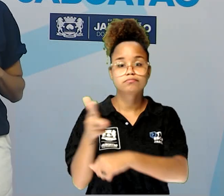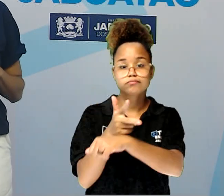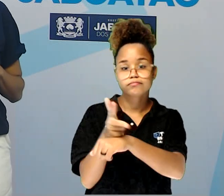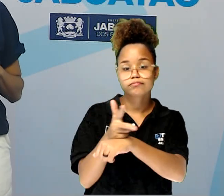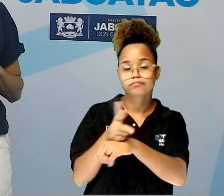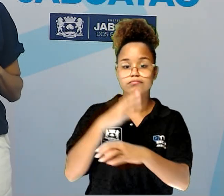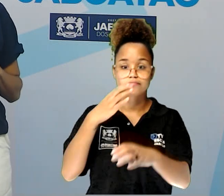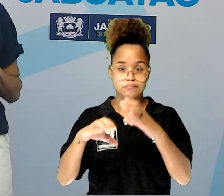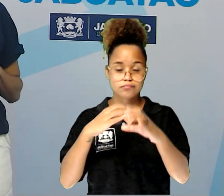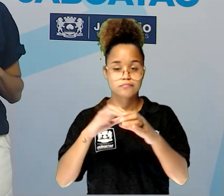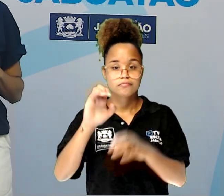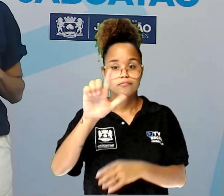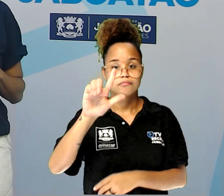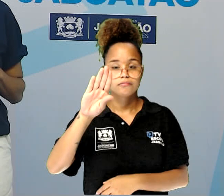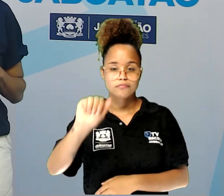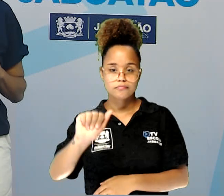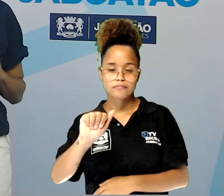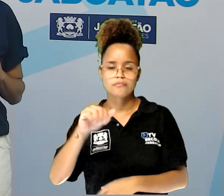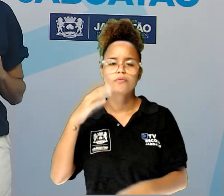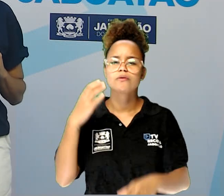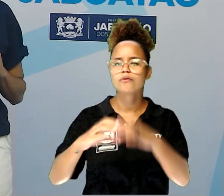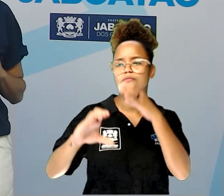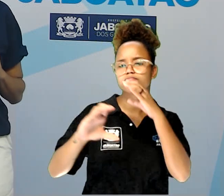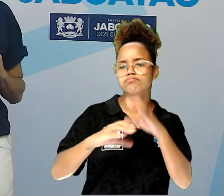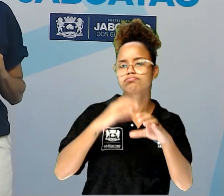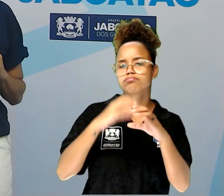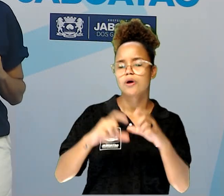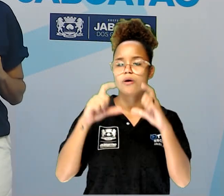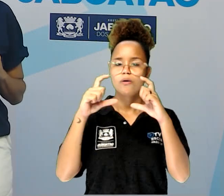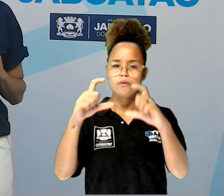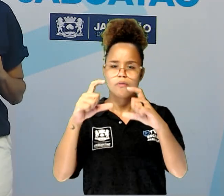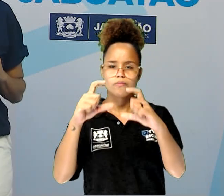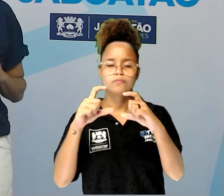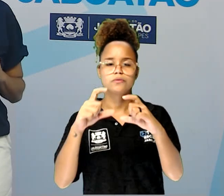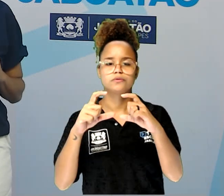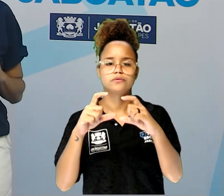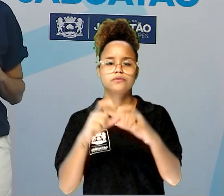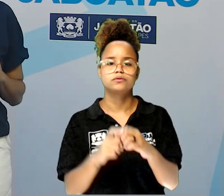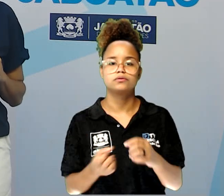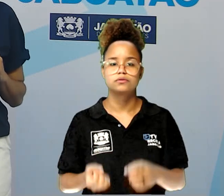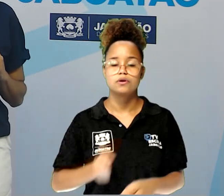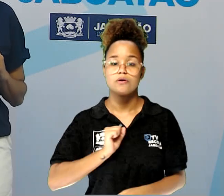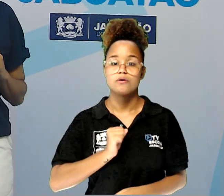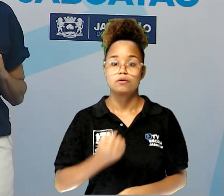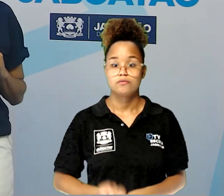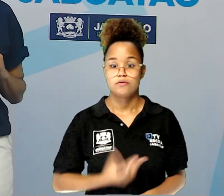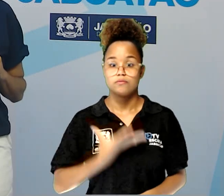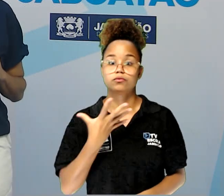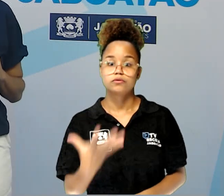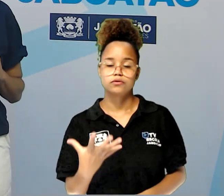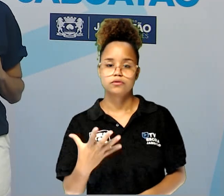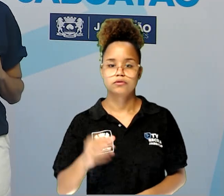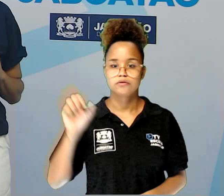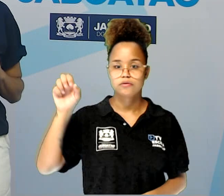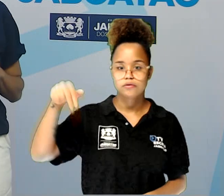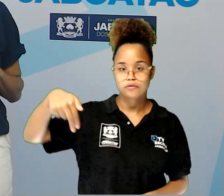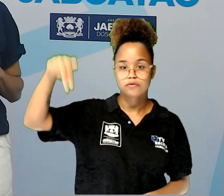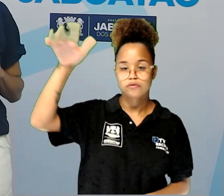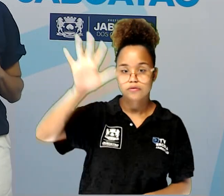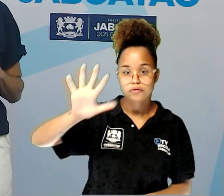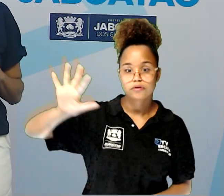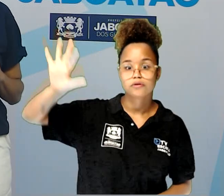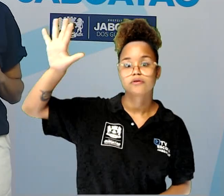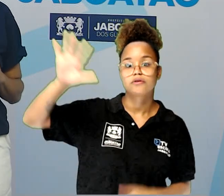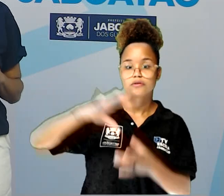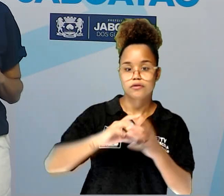Elba Ramalho cantando um trechinho da poesia Nordeste Independente de Ivanildo Vila